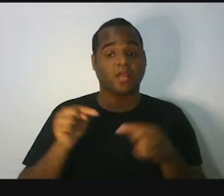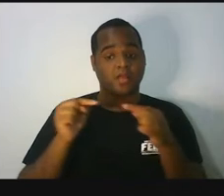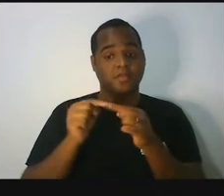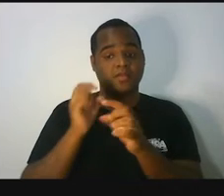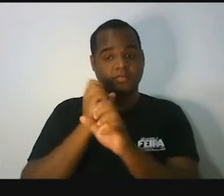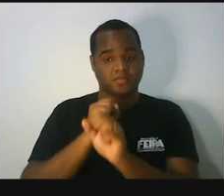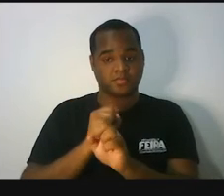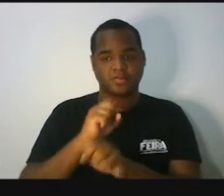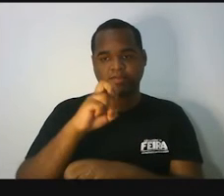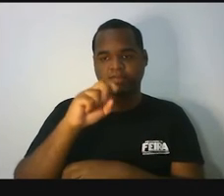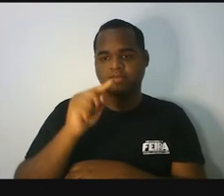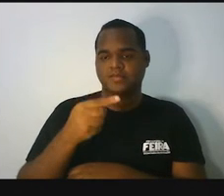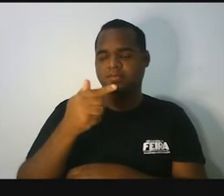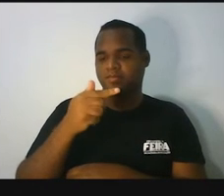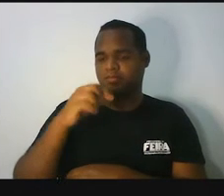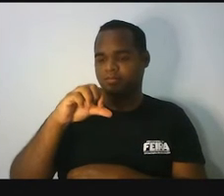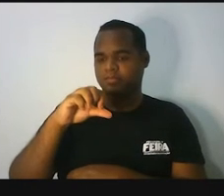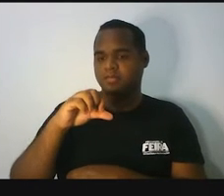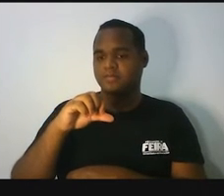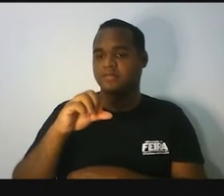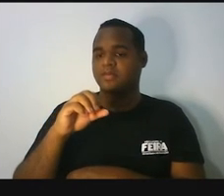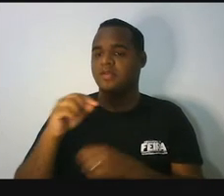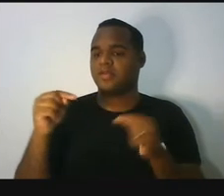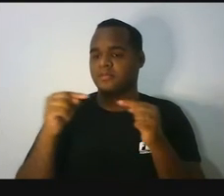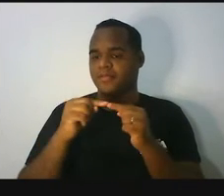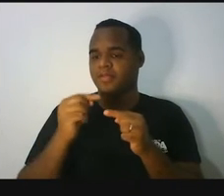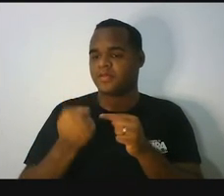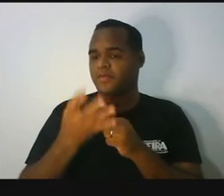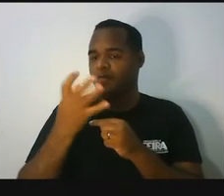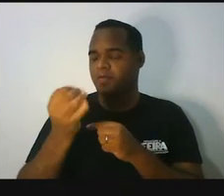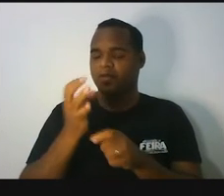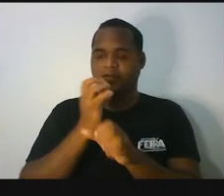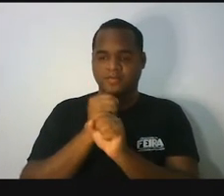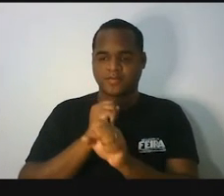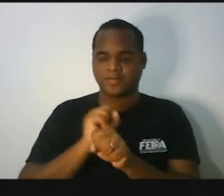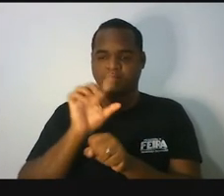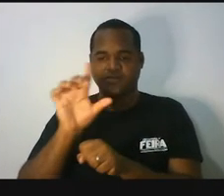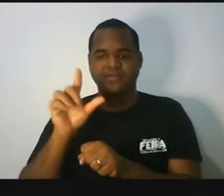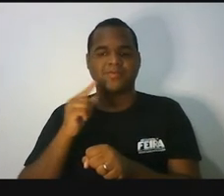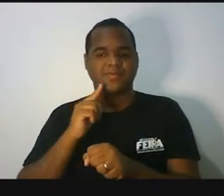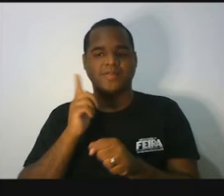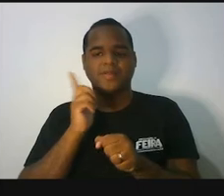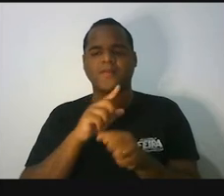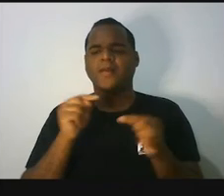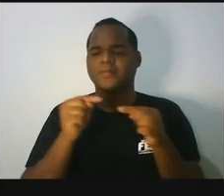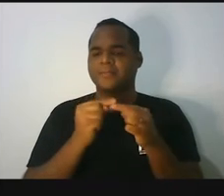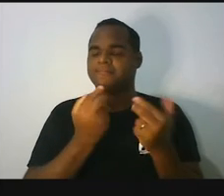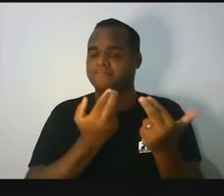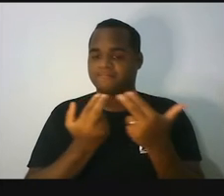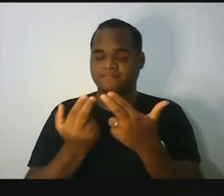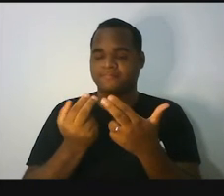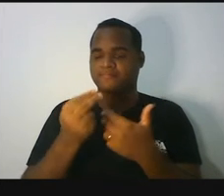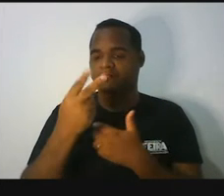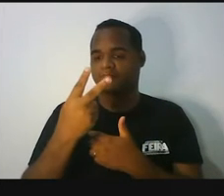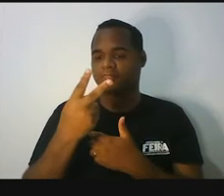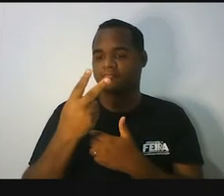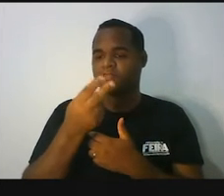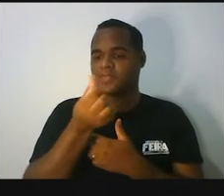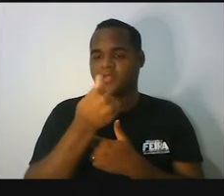o 5,79 vezes a quantidade de litros que cabem no tanque, fica igual a R$ 260